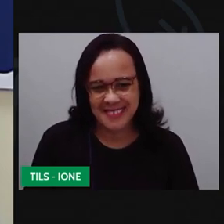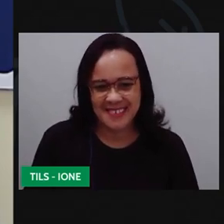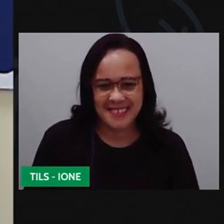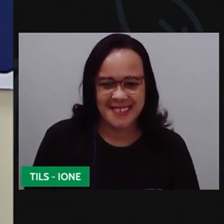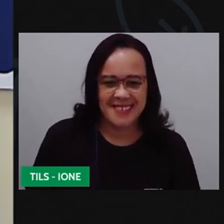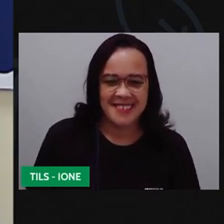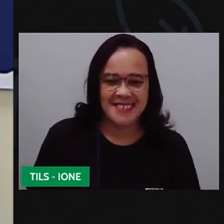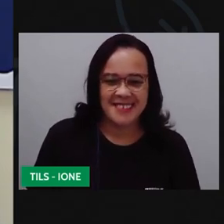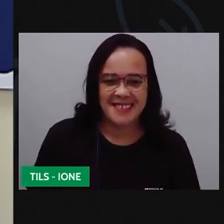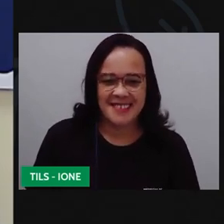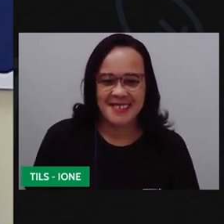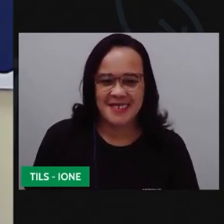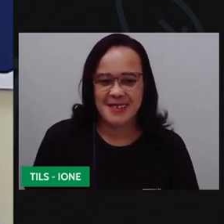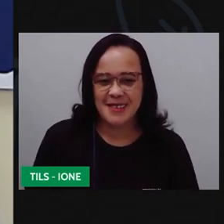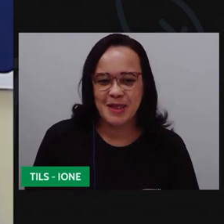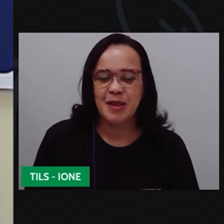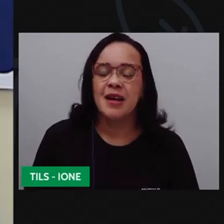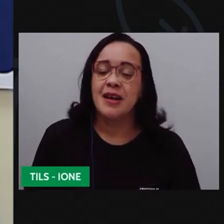essa também